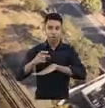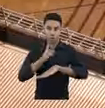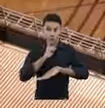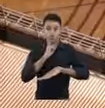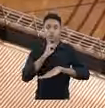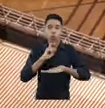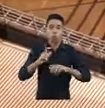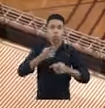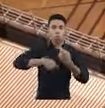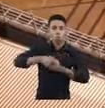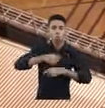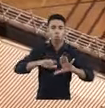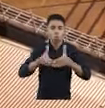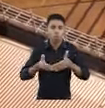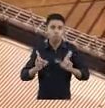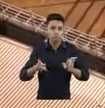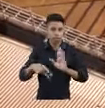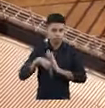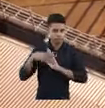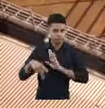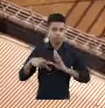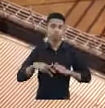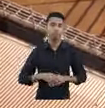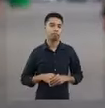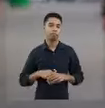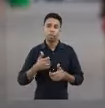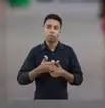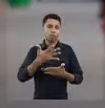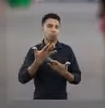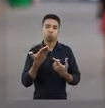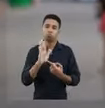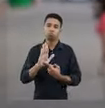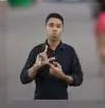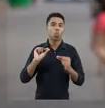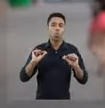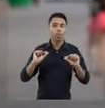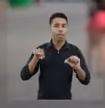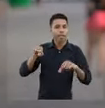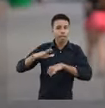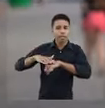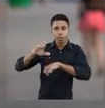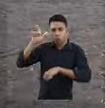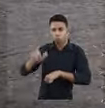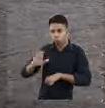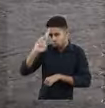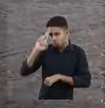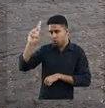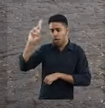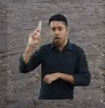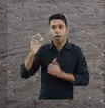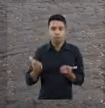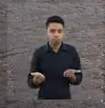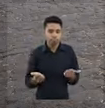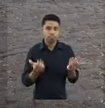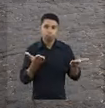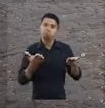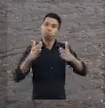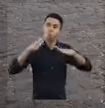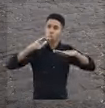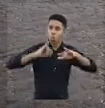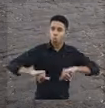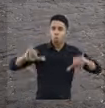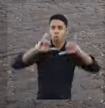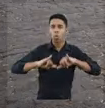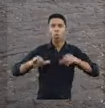A denúncia relatava que o proprietário dos frigoríficos teria promovido um comício. Foram distribuídas camisetas,